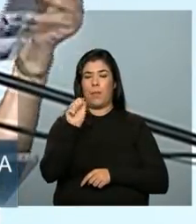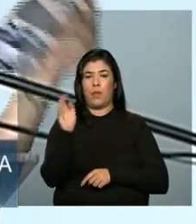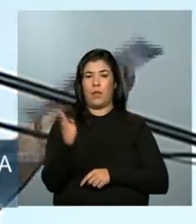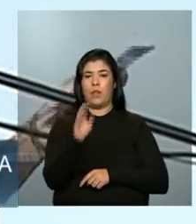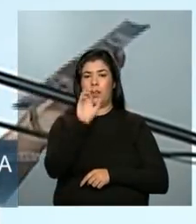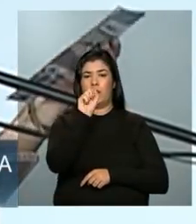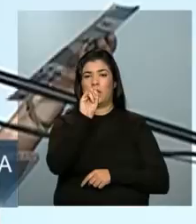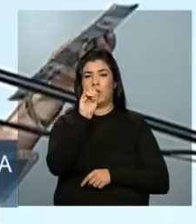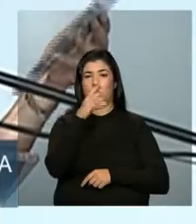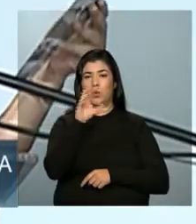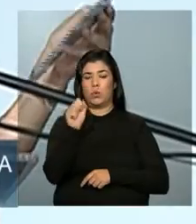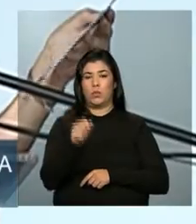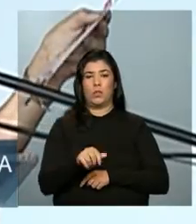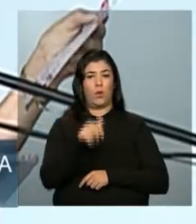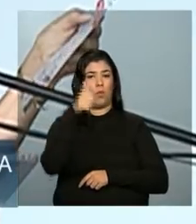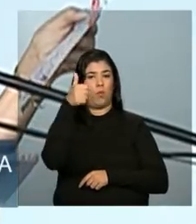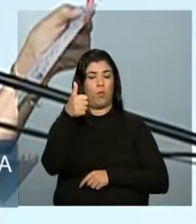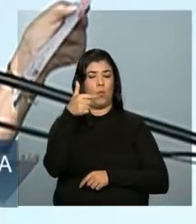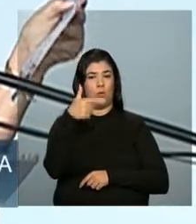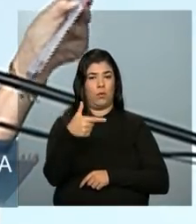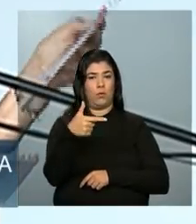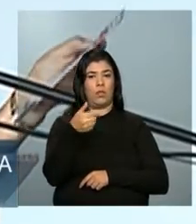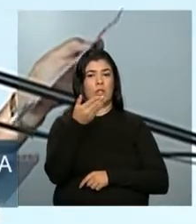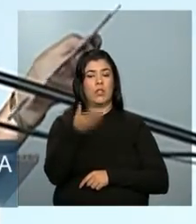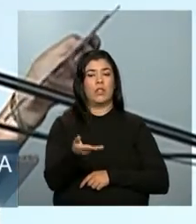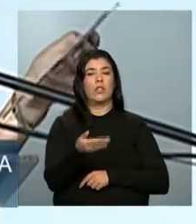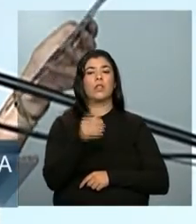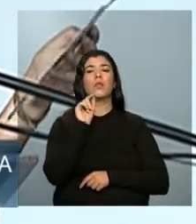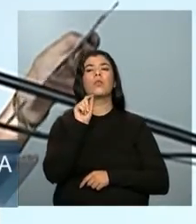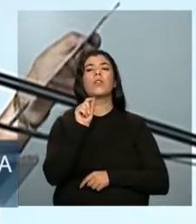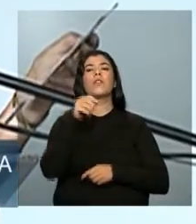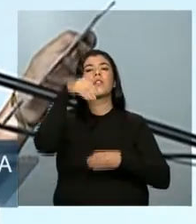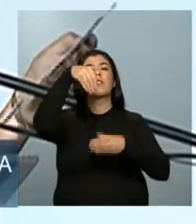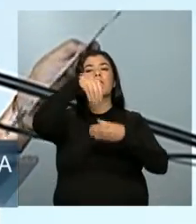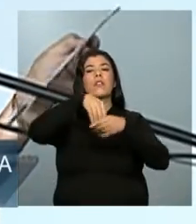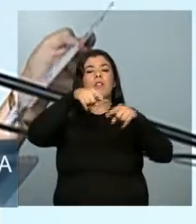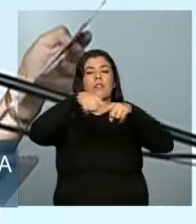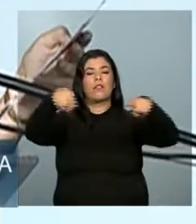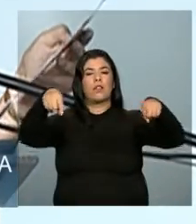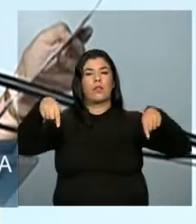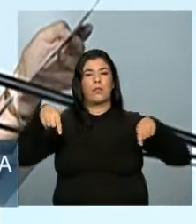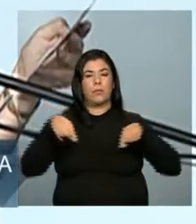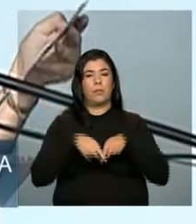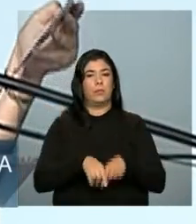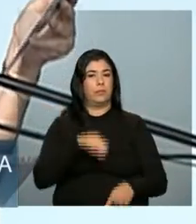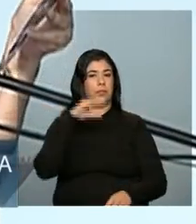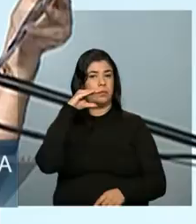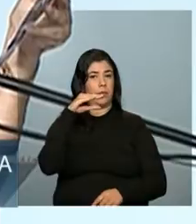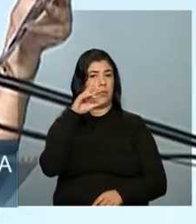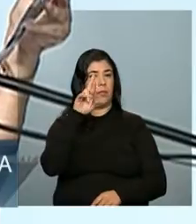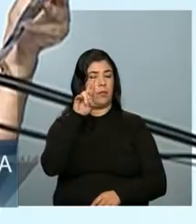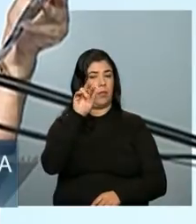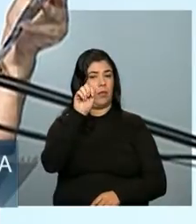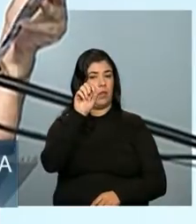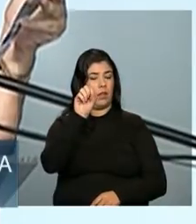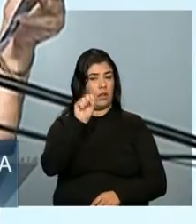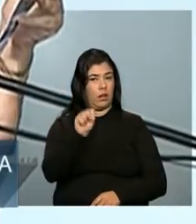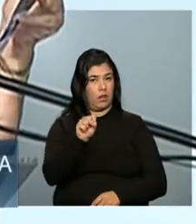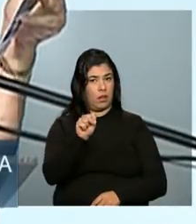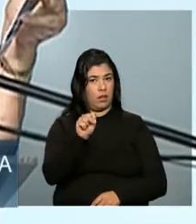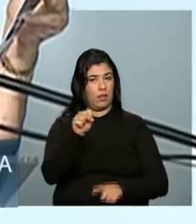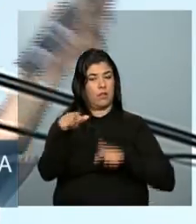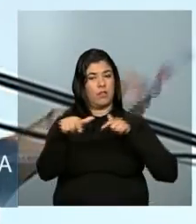o CRAS, o CRAS que é para atendimento social na rua